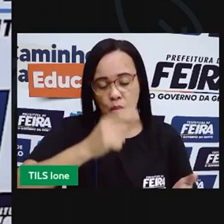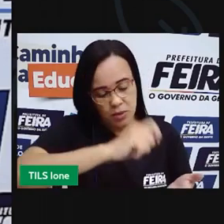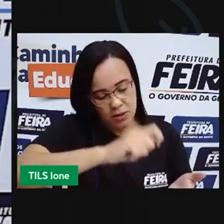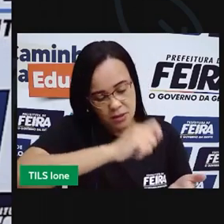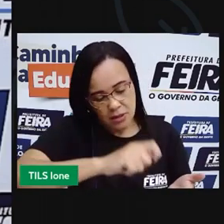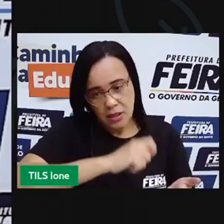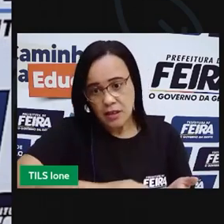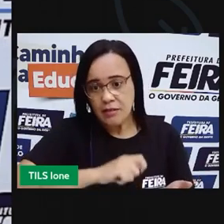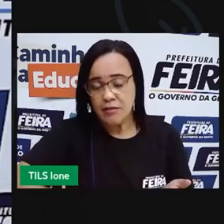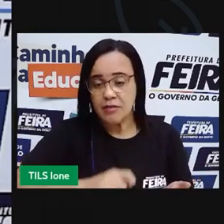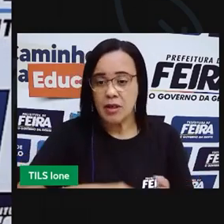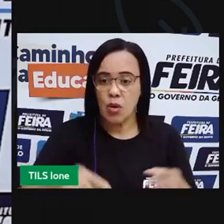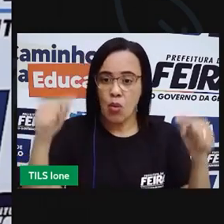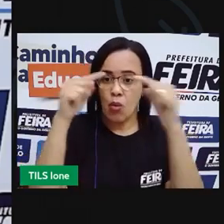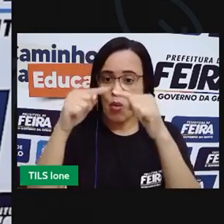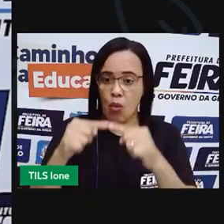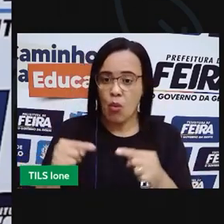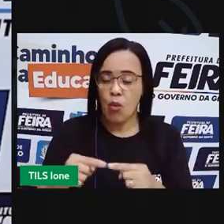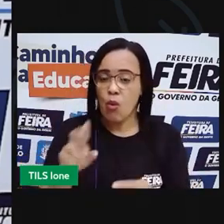nome de um animal?